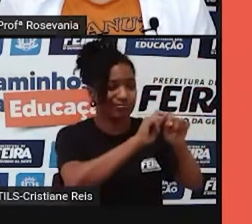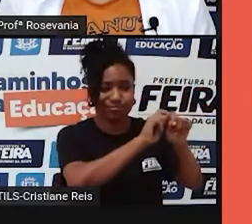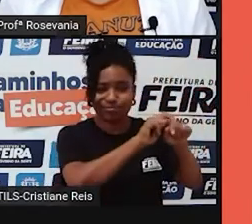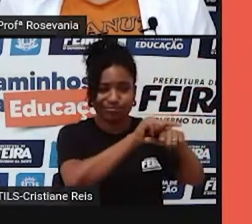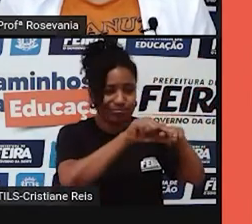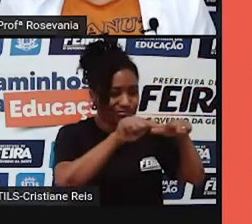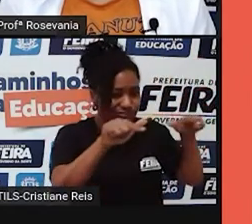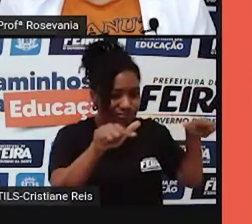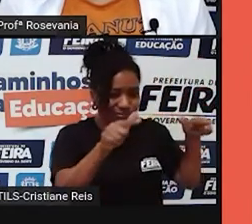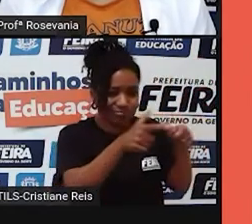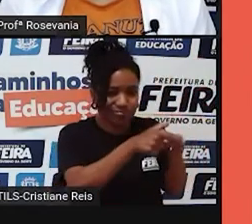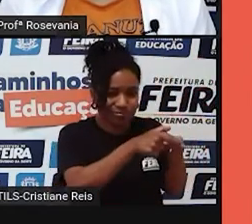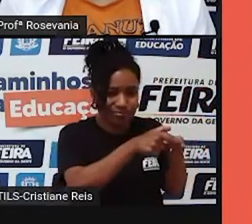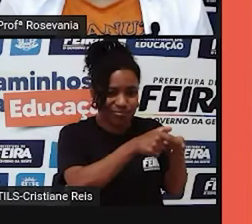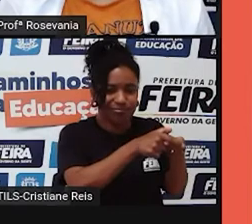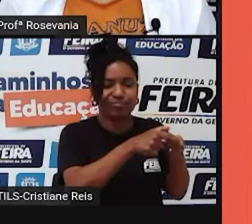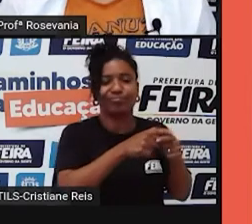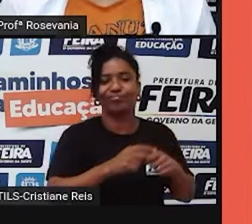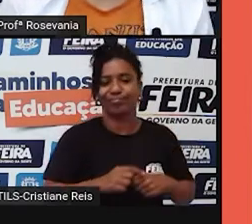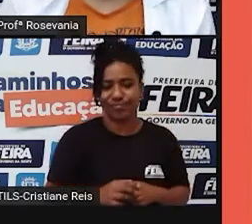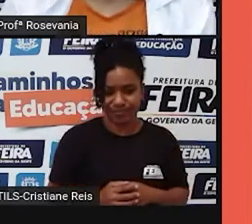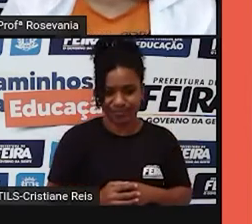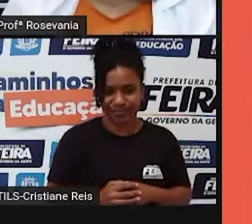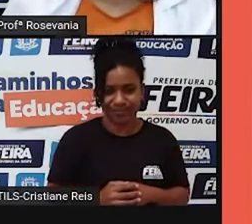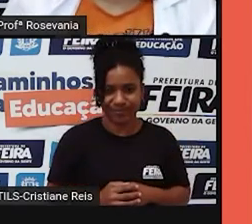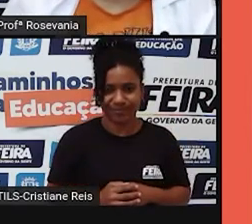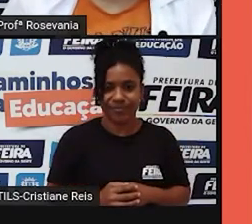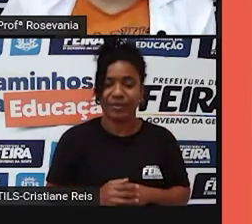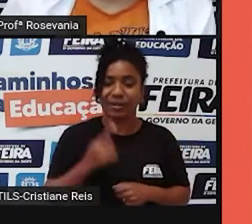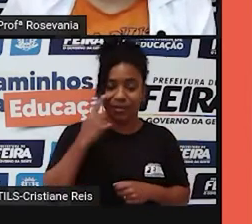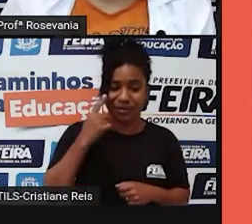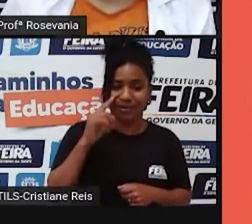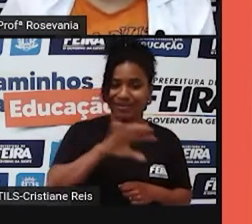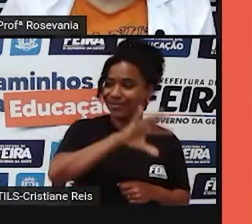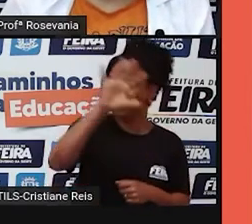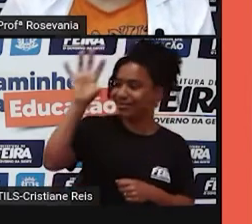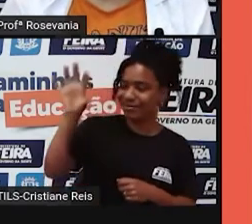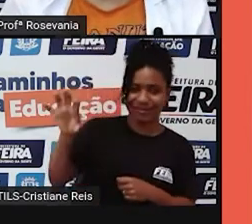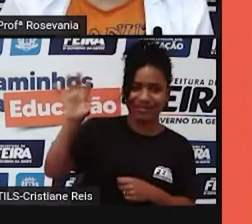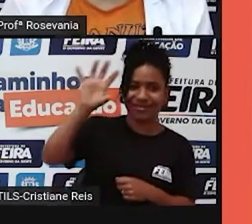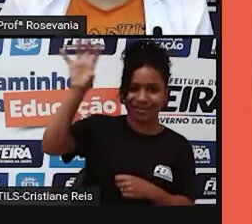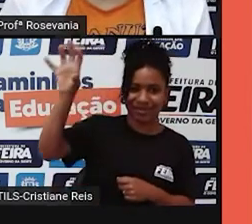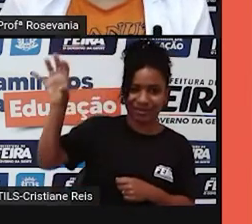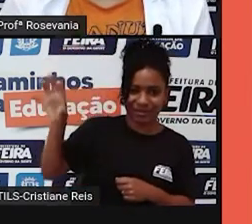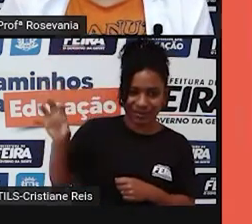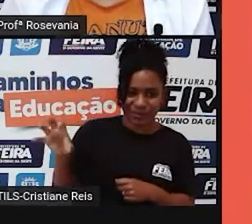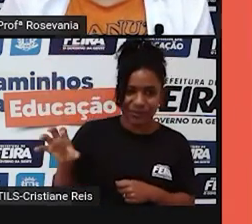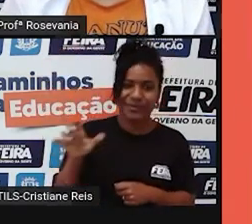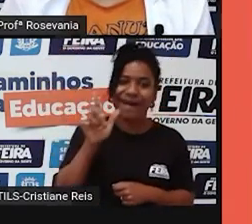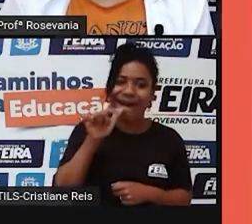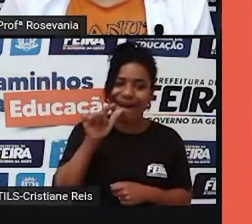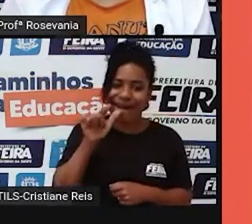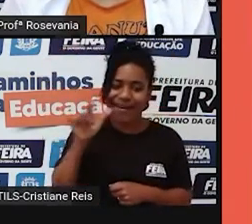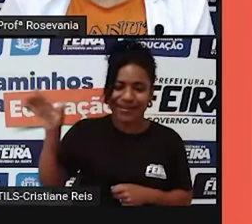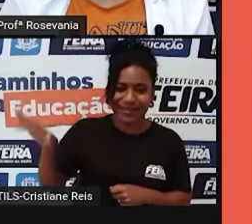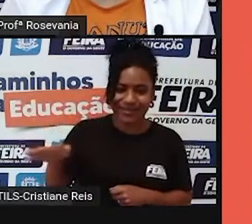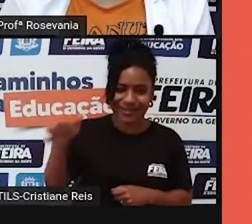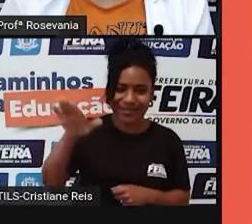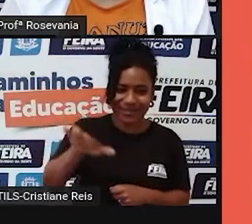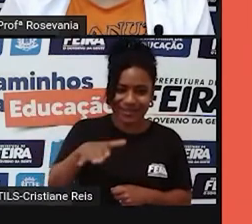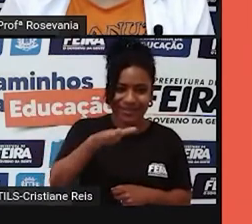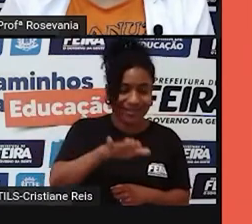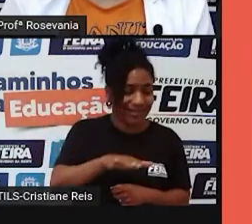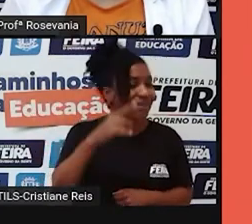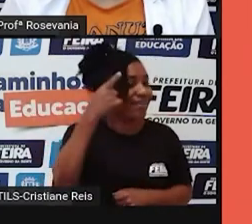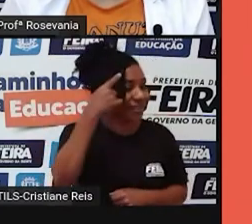grande de pessoas morando. E aqui, em contrapartida, no litoral, lembra do nosso processo